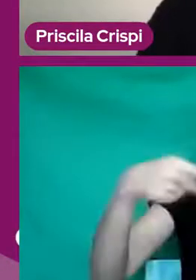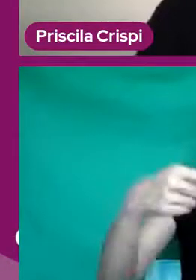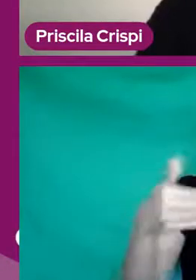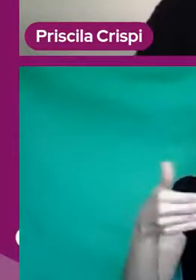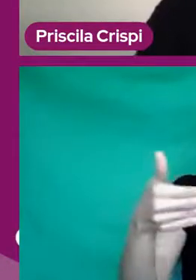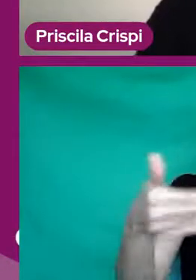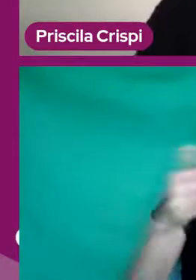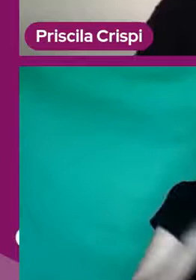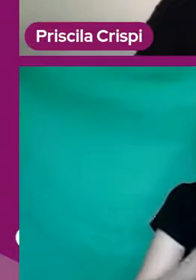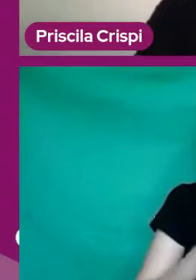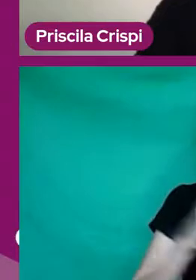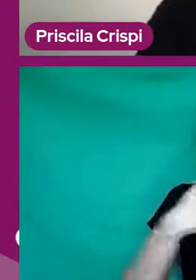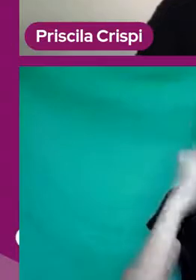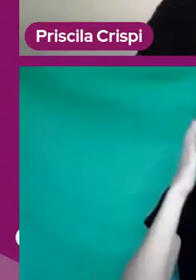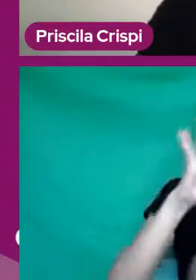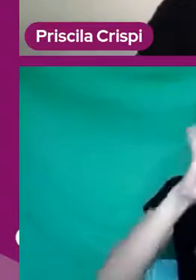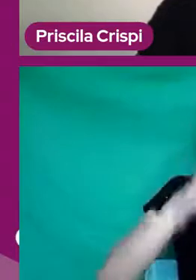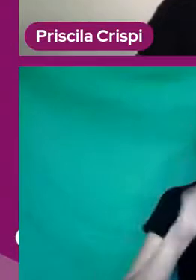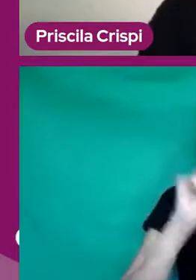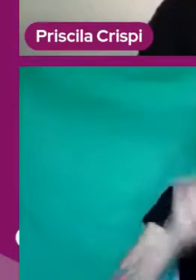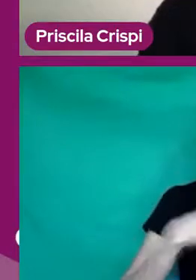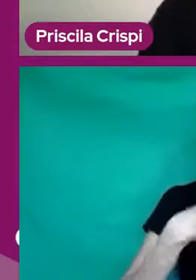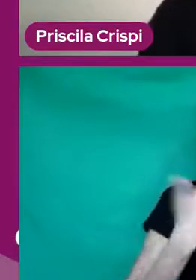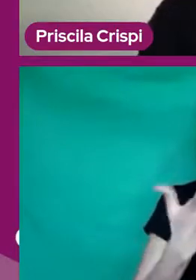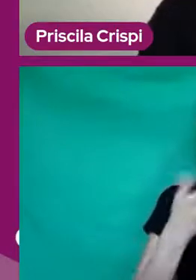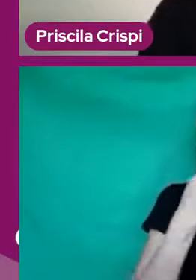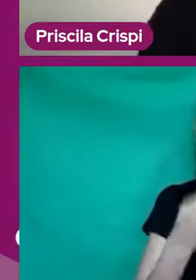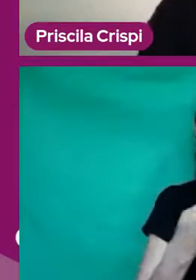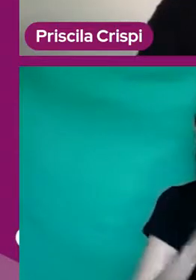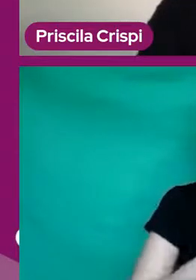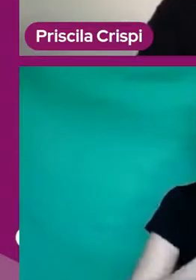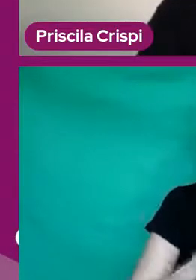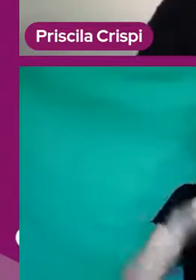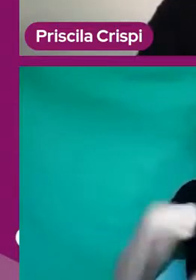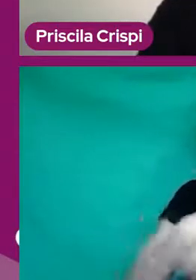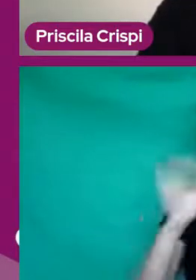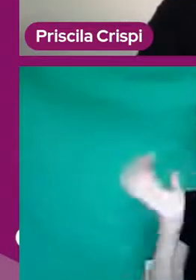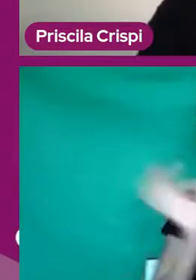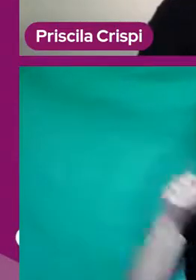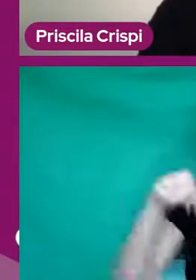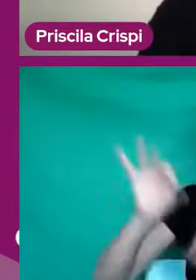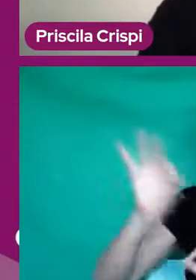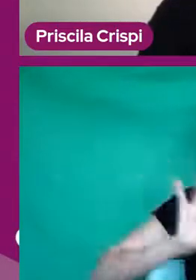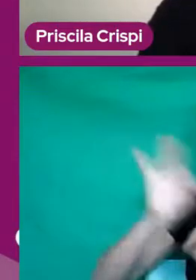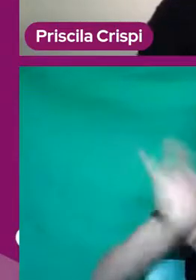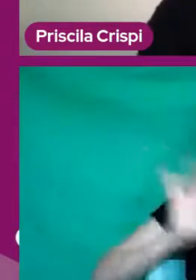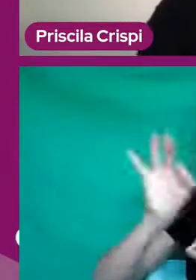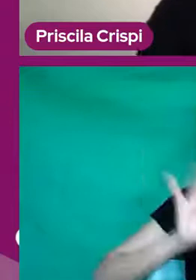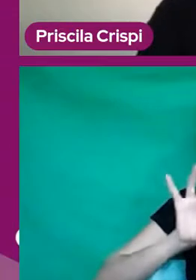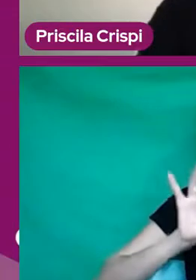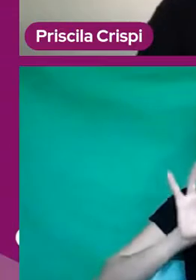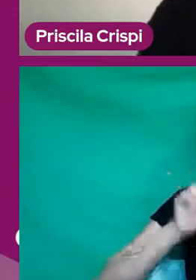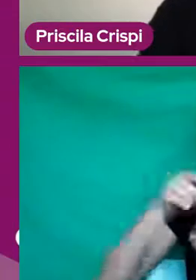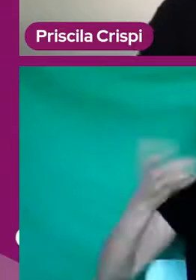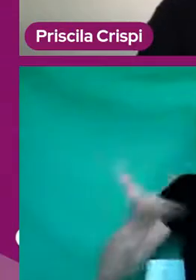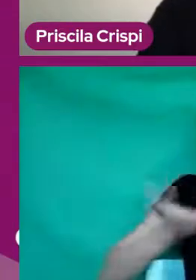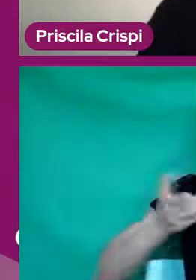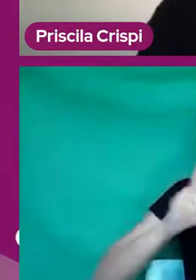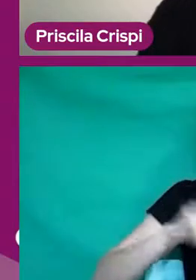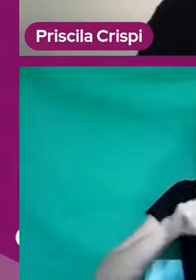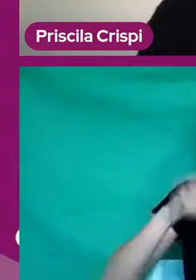eu acho que é isso um pouco que eu tenho a dizer. Nossa equipe está aqui a postos não só hoje, mas nos próximos três meses,